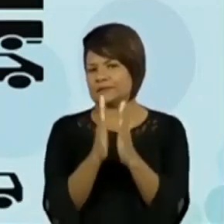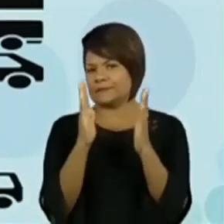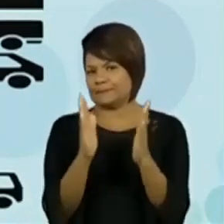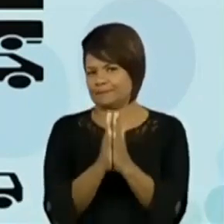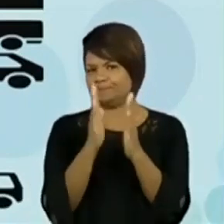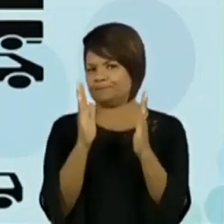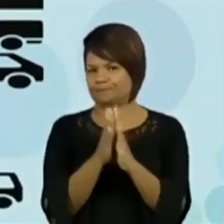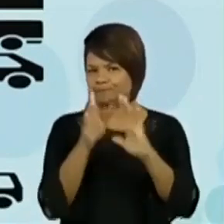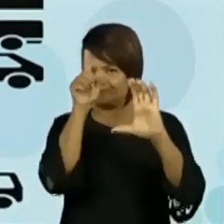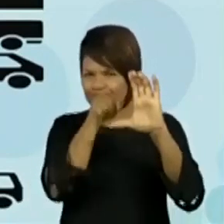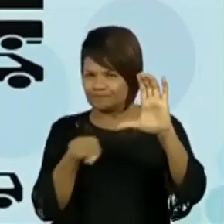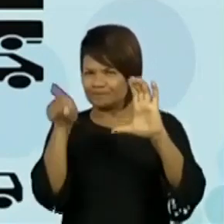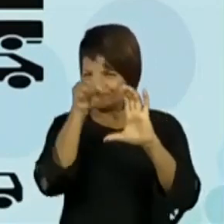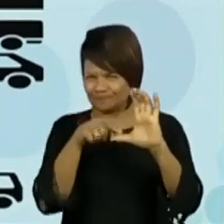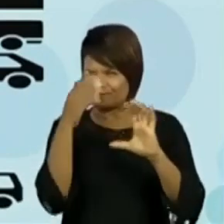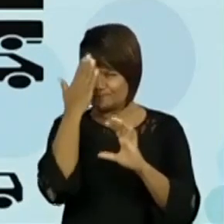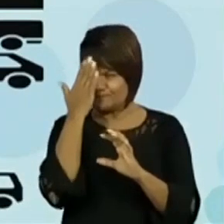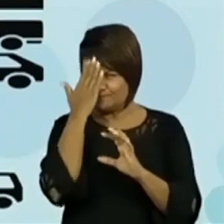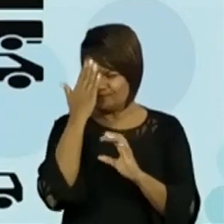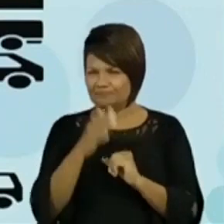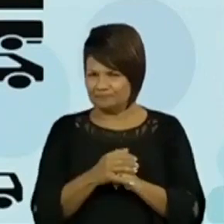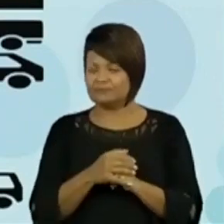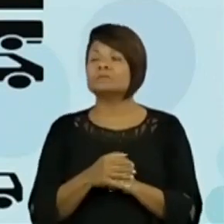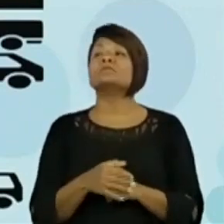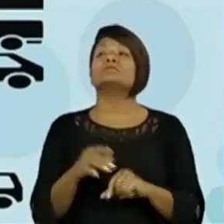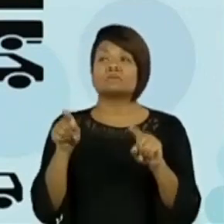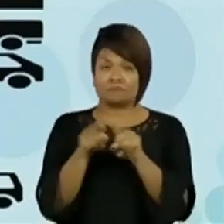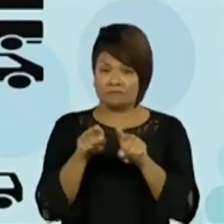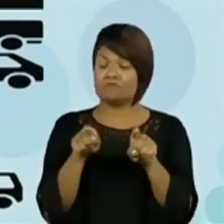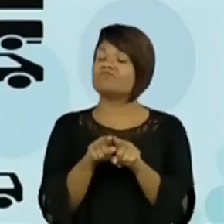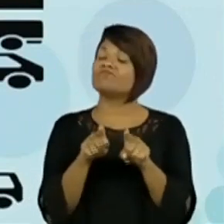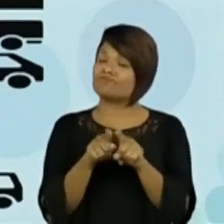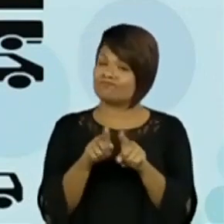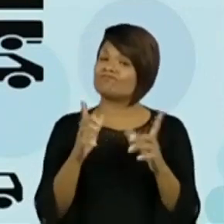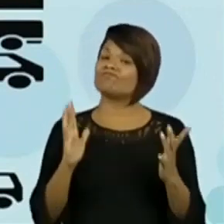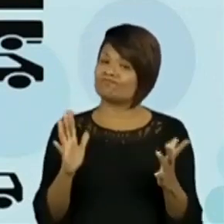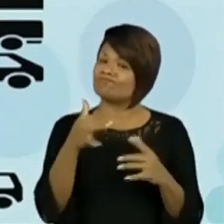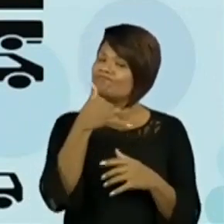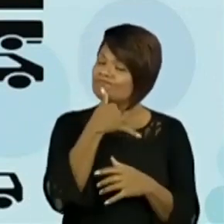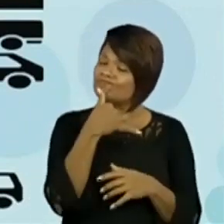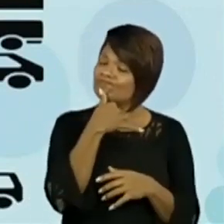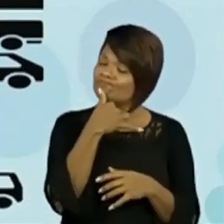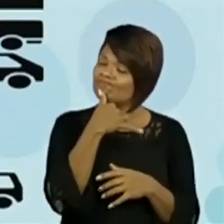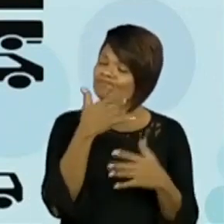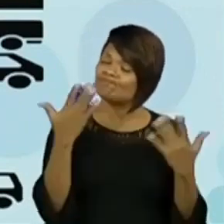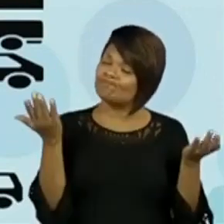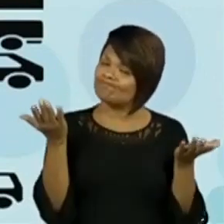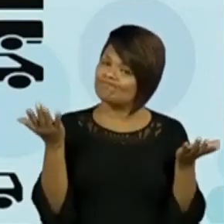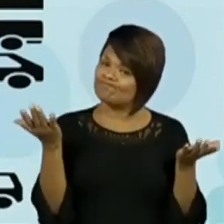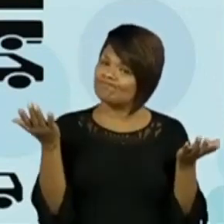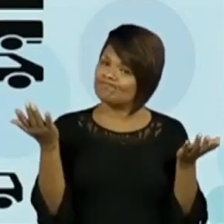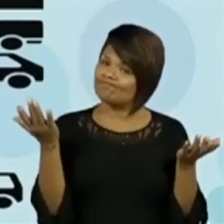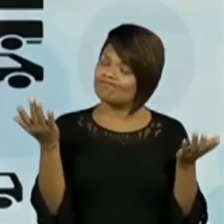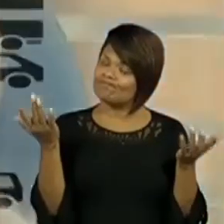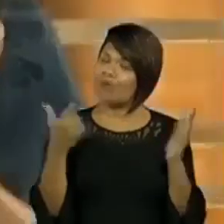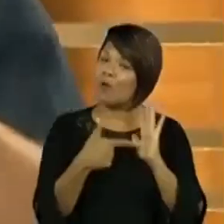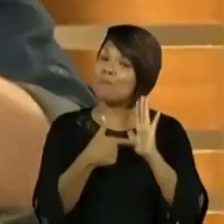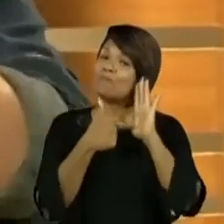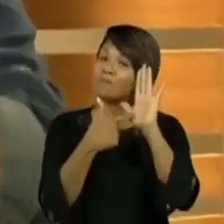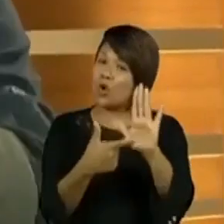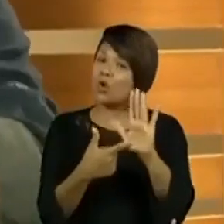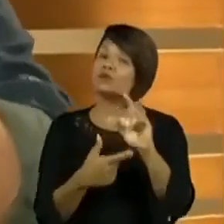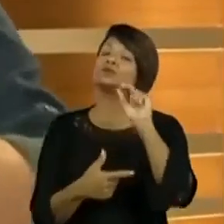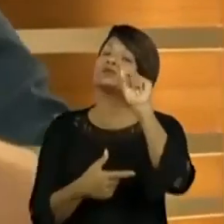vocês, inclusive, colocaram. Isso, infelizmente, infelizmente, mostra uma